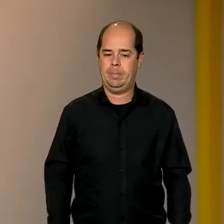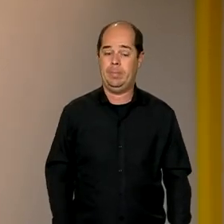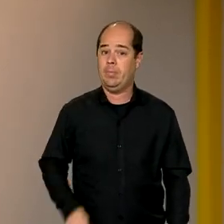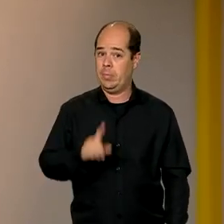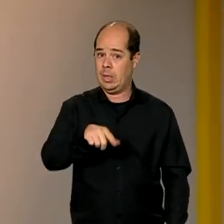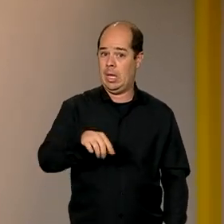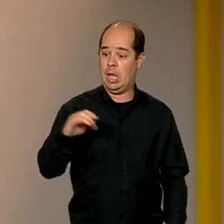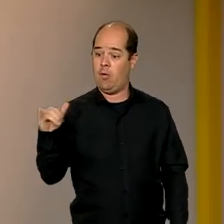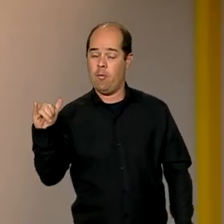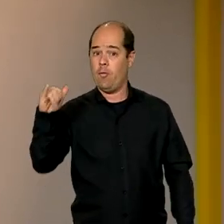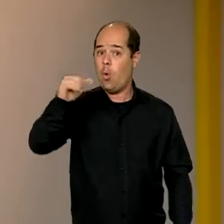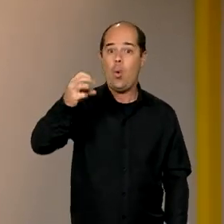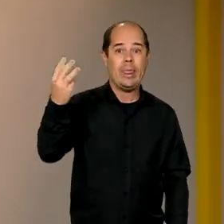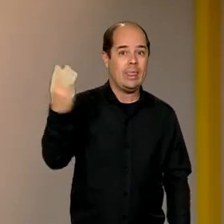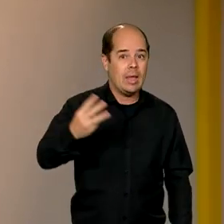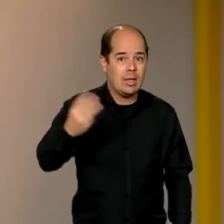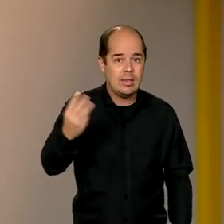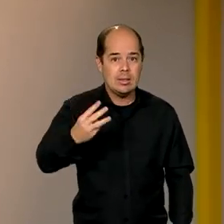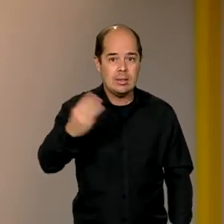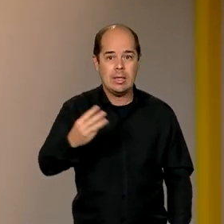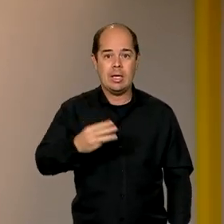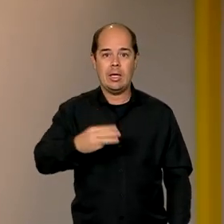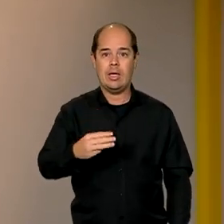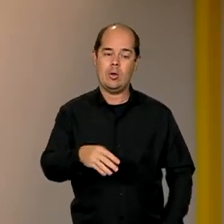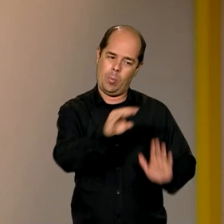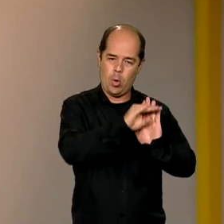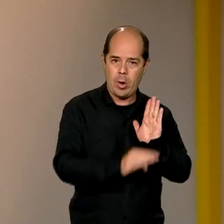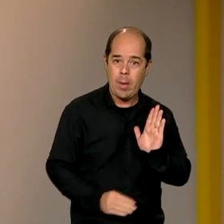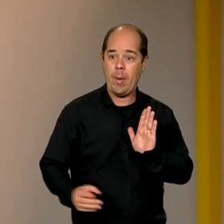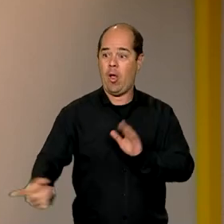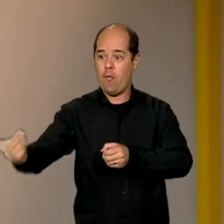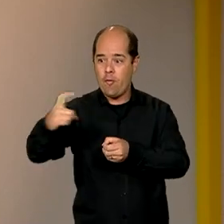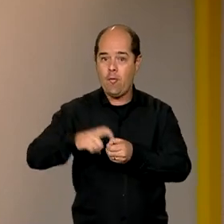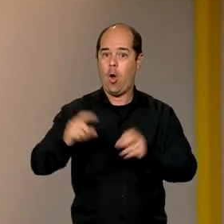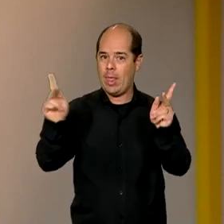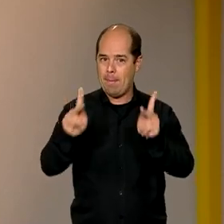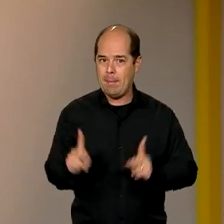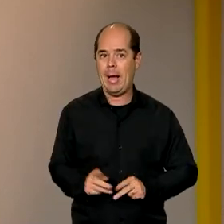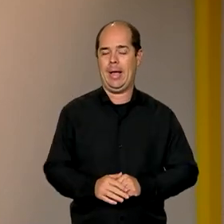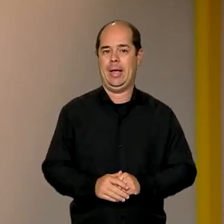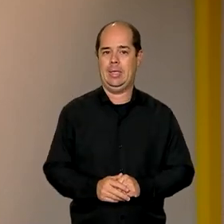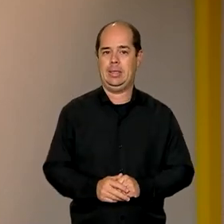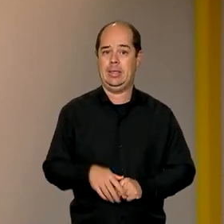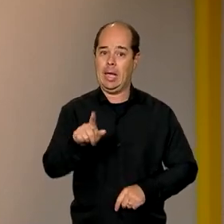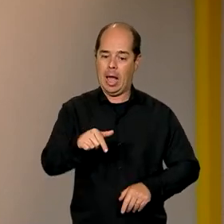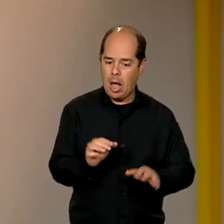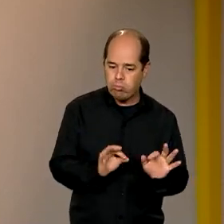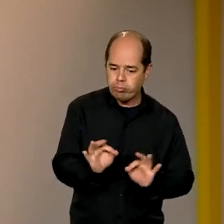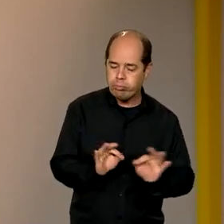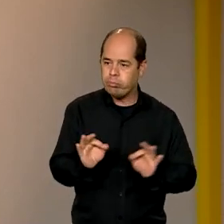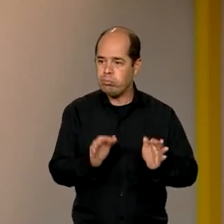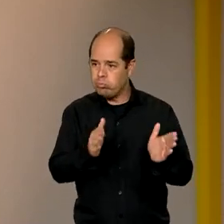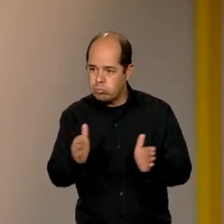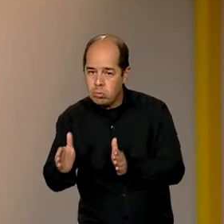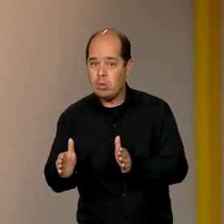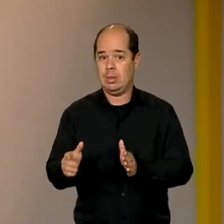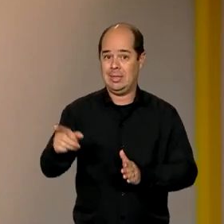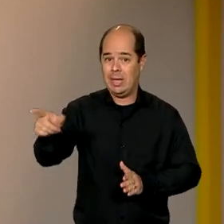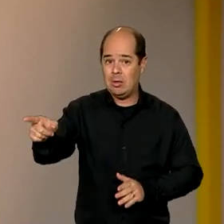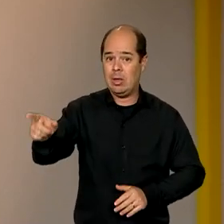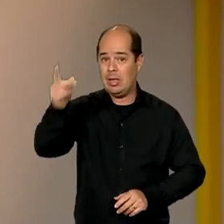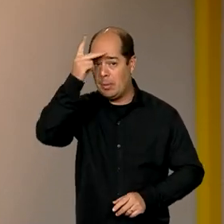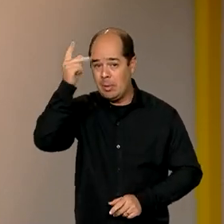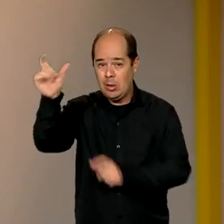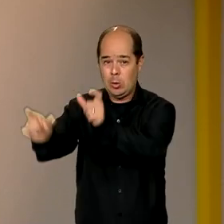Voltando em Paz do Governo organizada para trazer de volta ao país brasileiros que estavam na zona de conflito entre